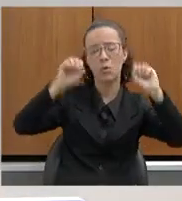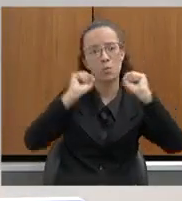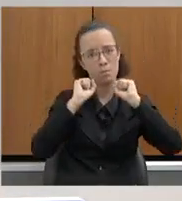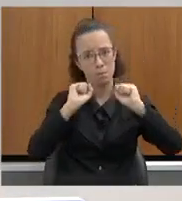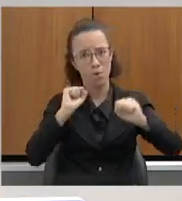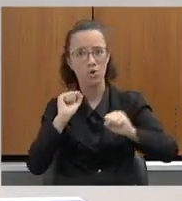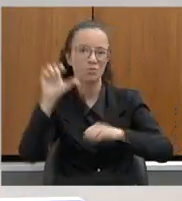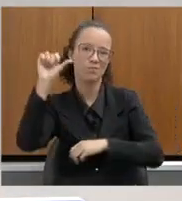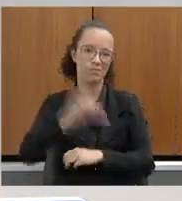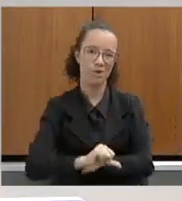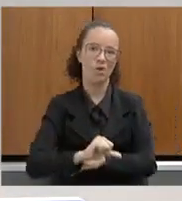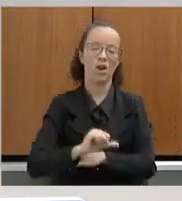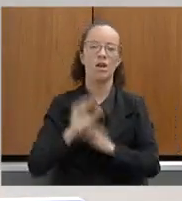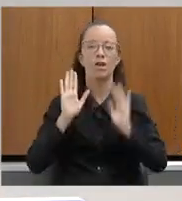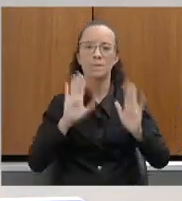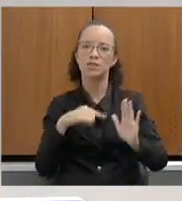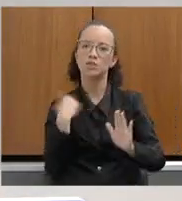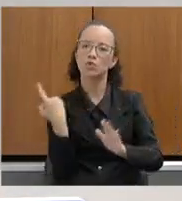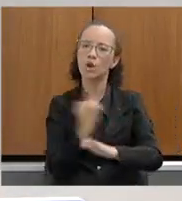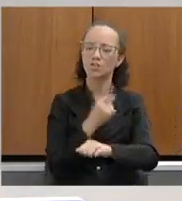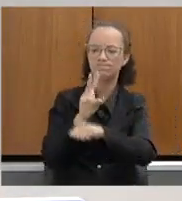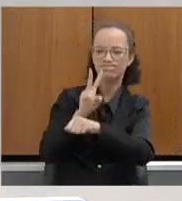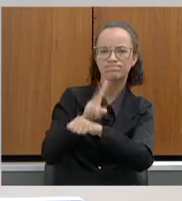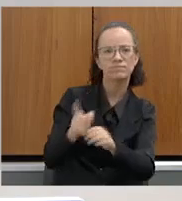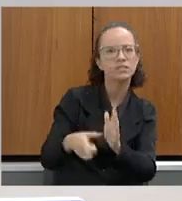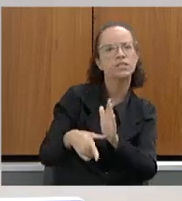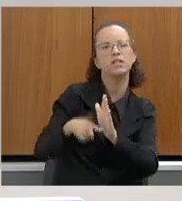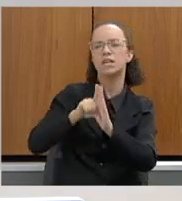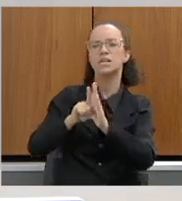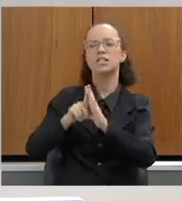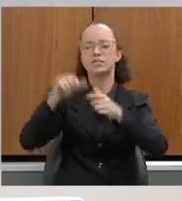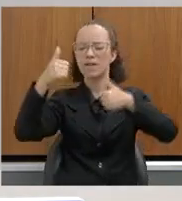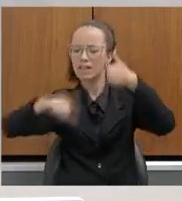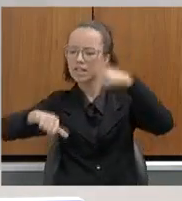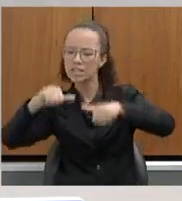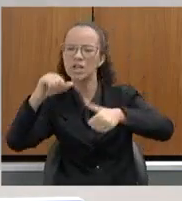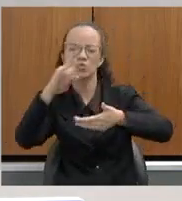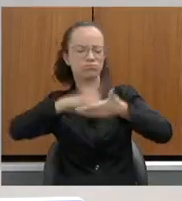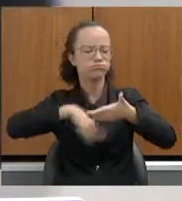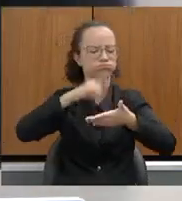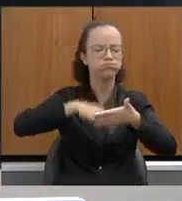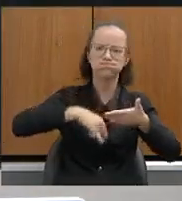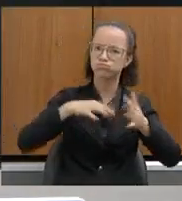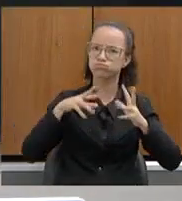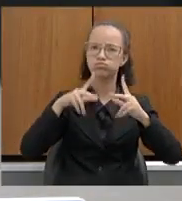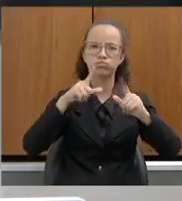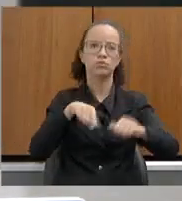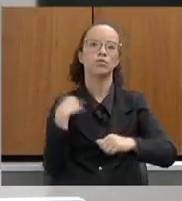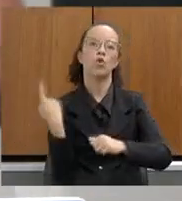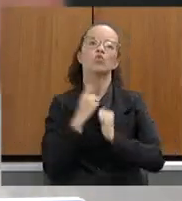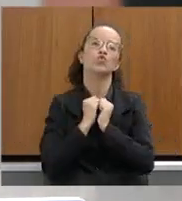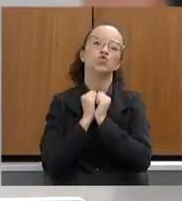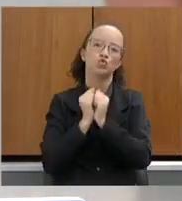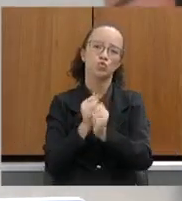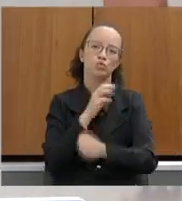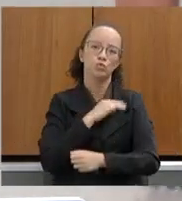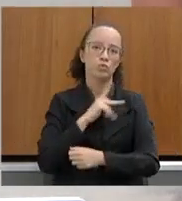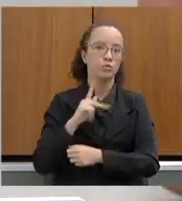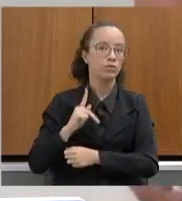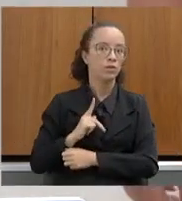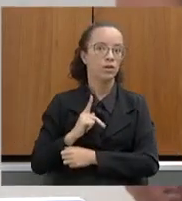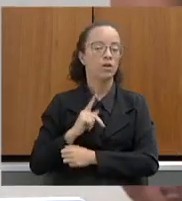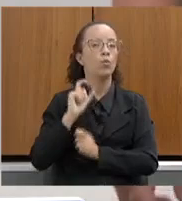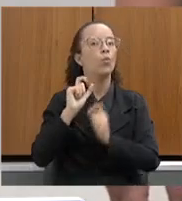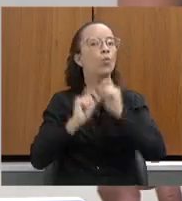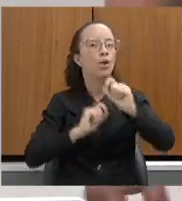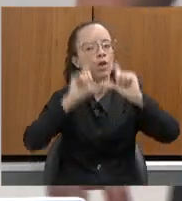tornar piores, mas a gente, fiscalizando e analisando todas as documentações, a gente pretende, junto com o Ministério Público, reduzir